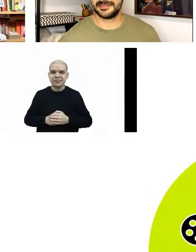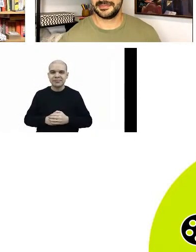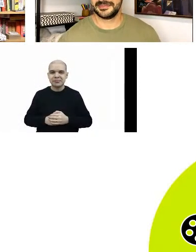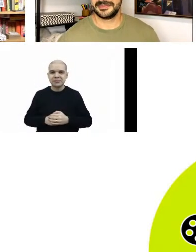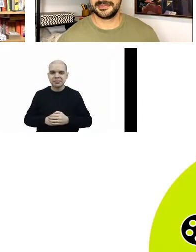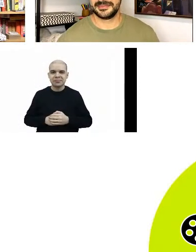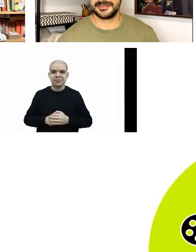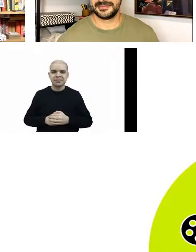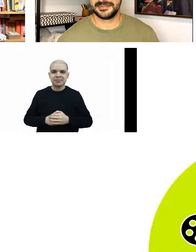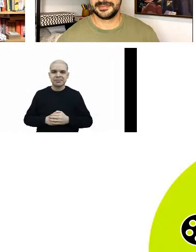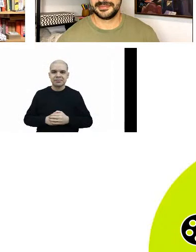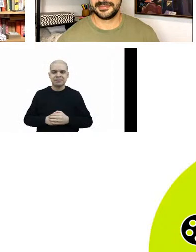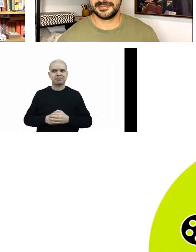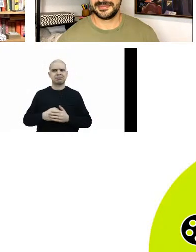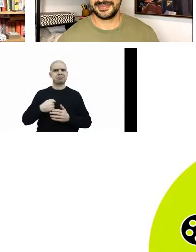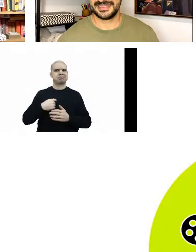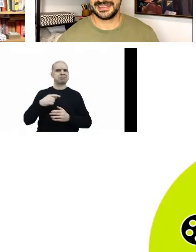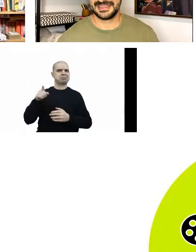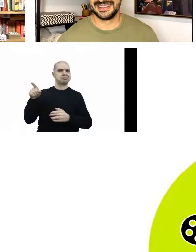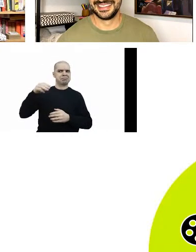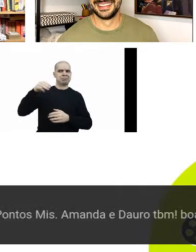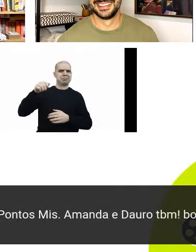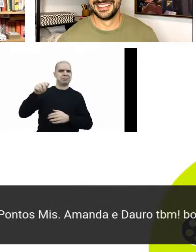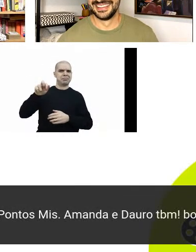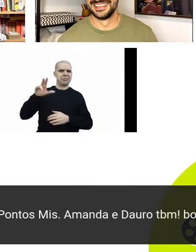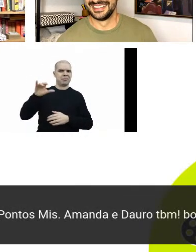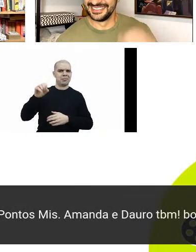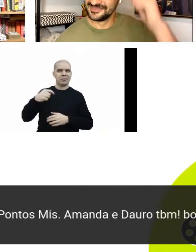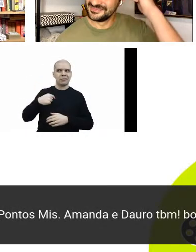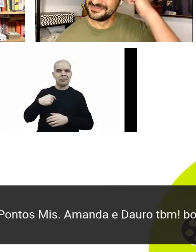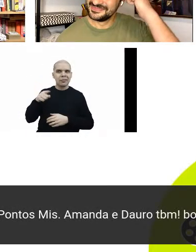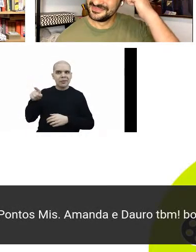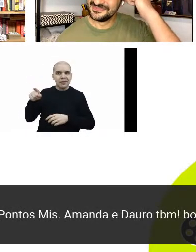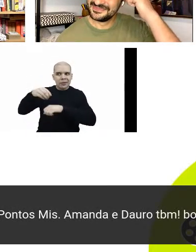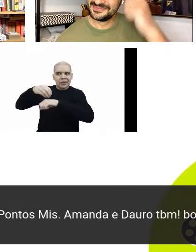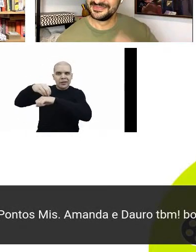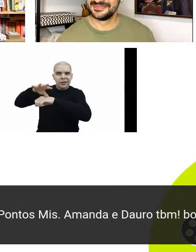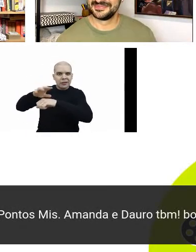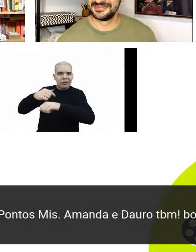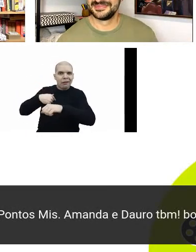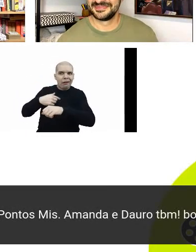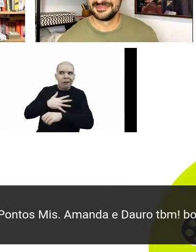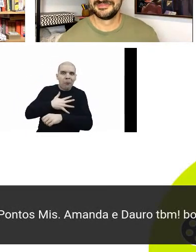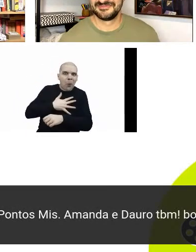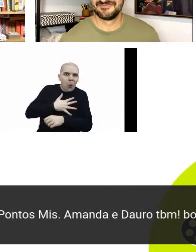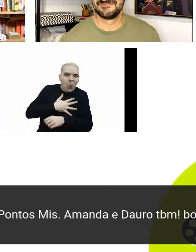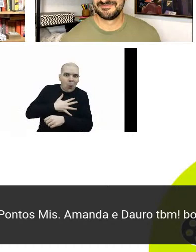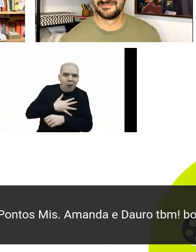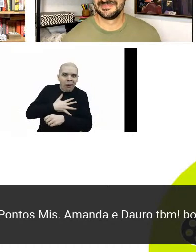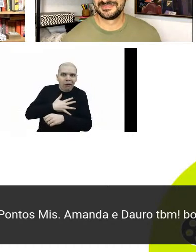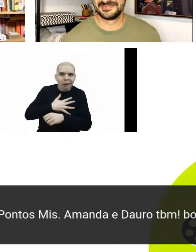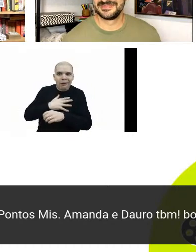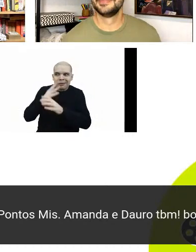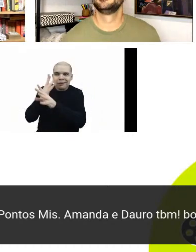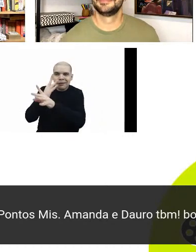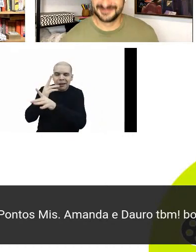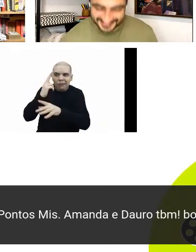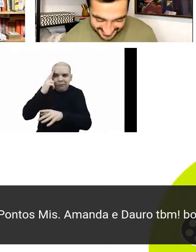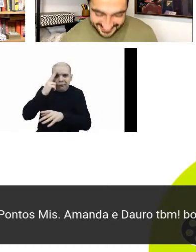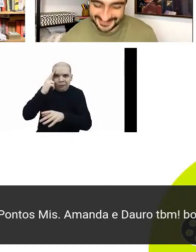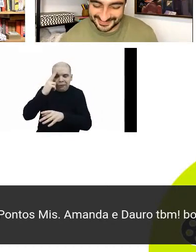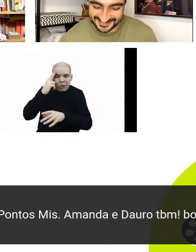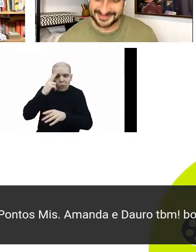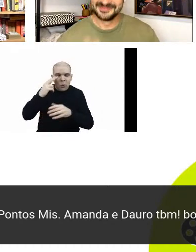representado pela indicação do Márcio, porque Cidade dos Sonhos é um dos meus filmes preferidos de todos e David Lynch é um dos realizadores